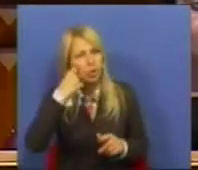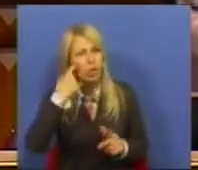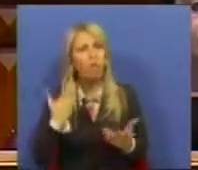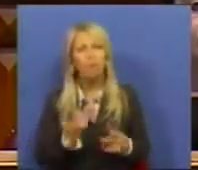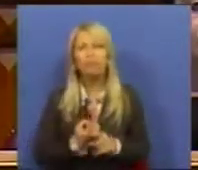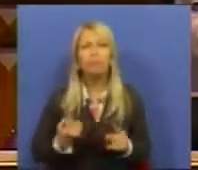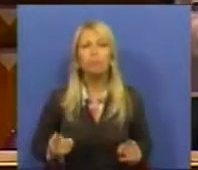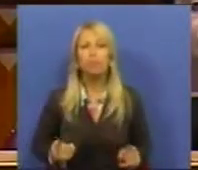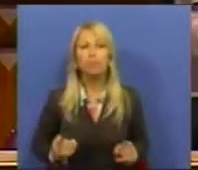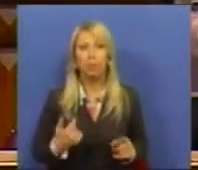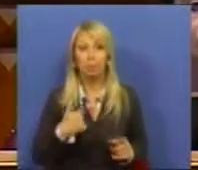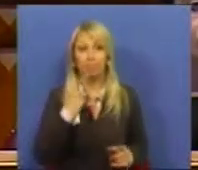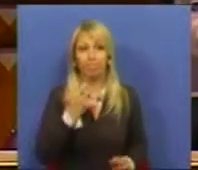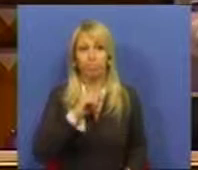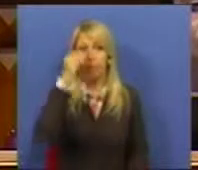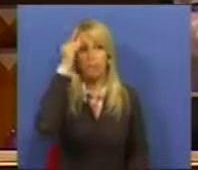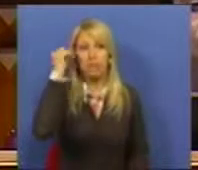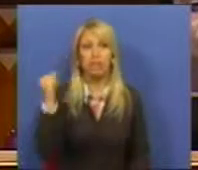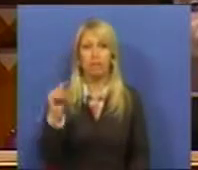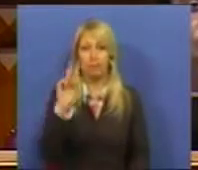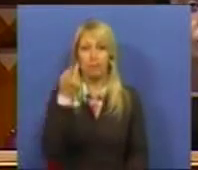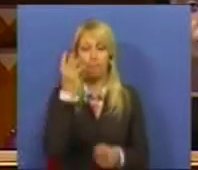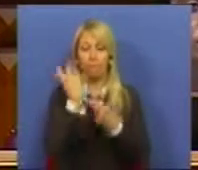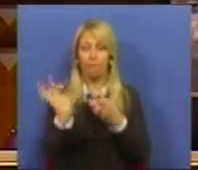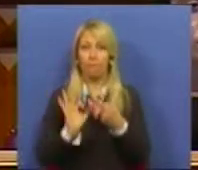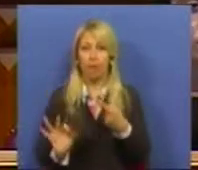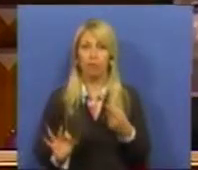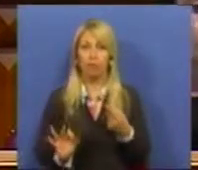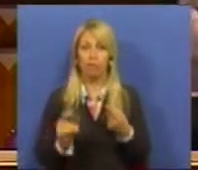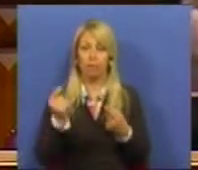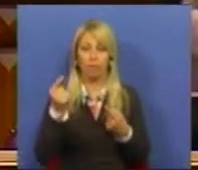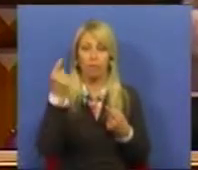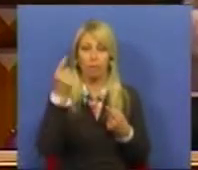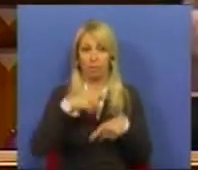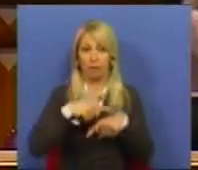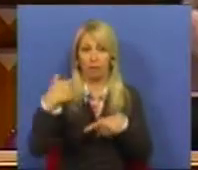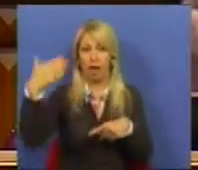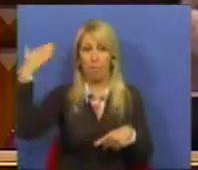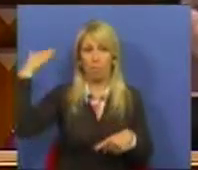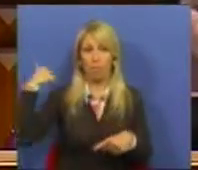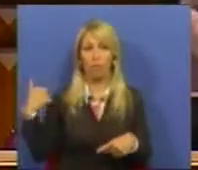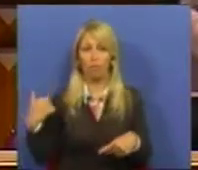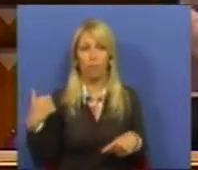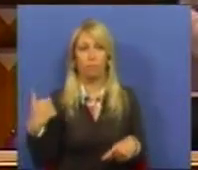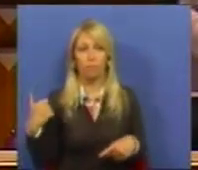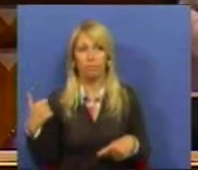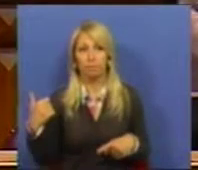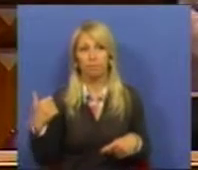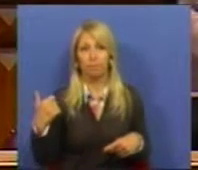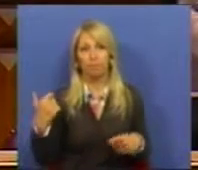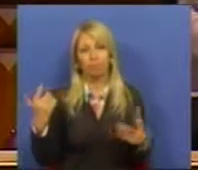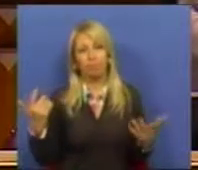não posso esquecer dois factos relativamente recentes que tornam um pouco